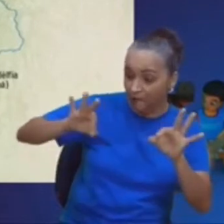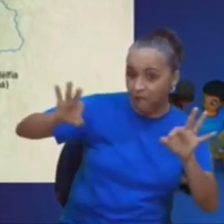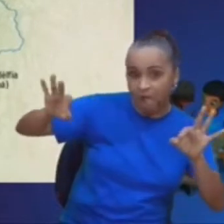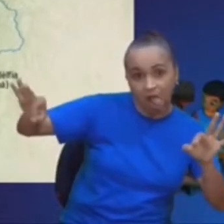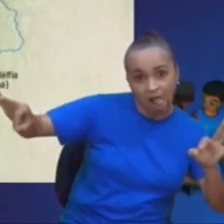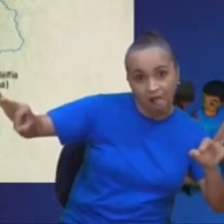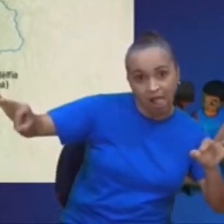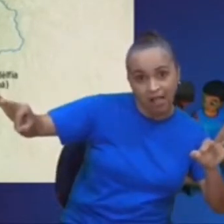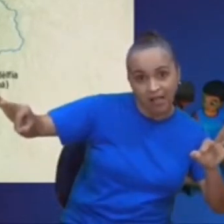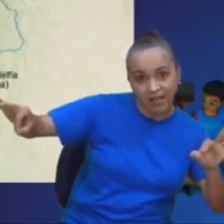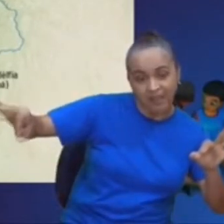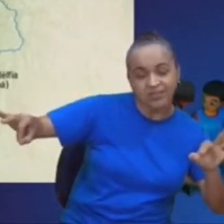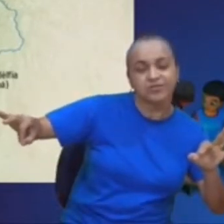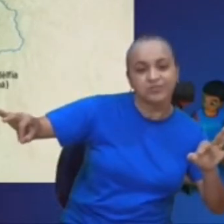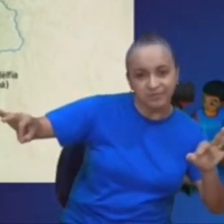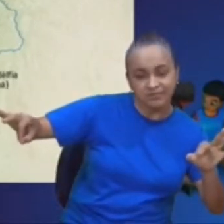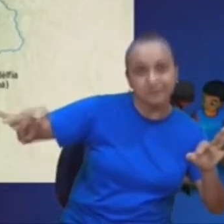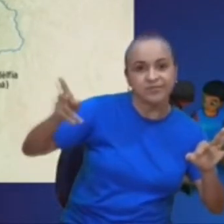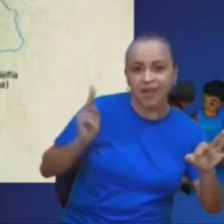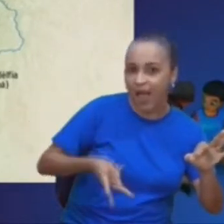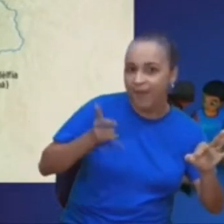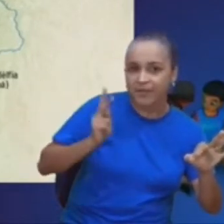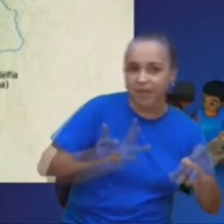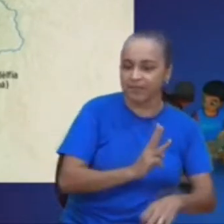até Jerusalém, subindo ladeira,